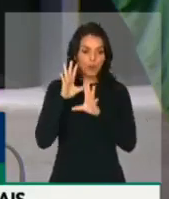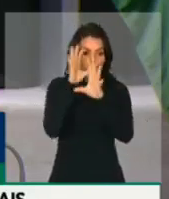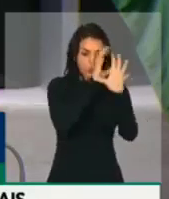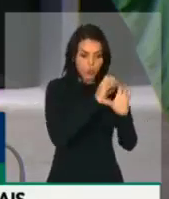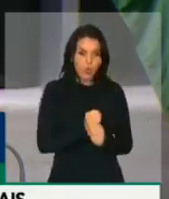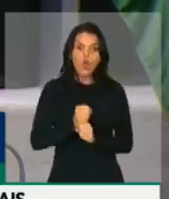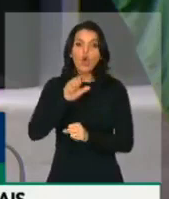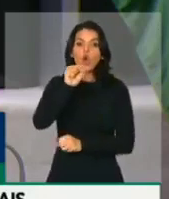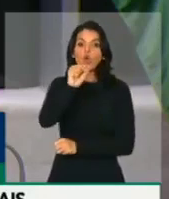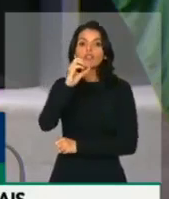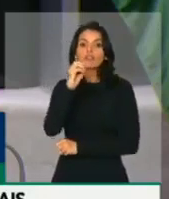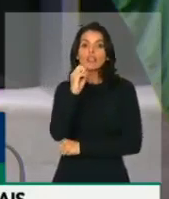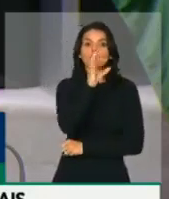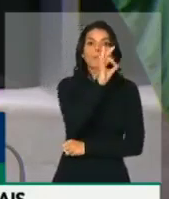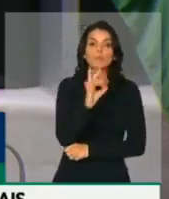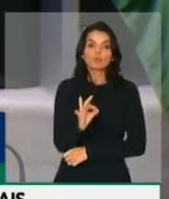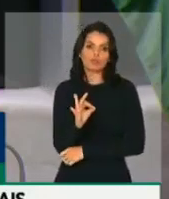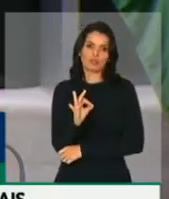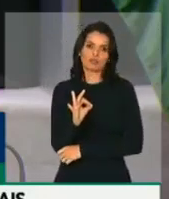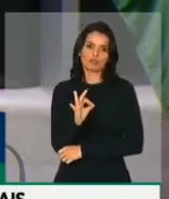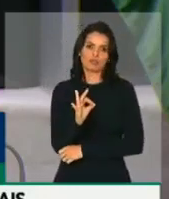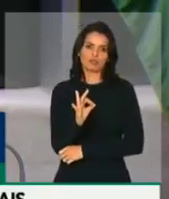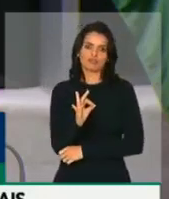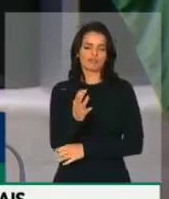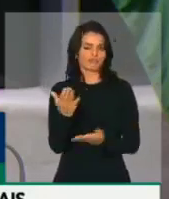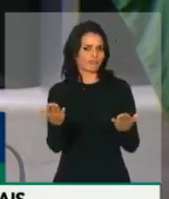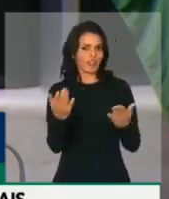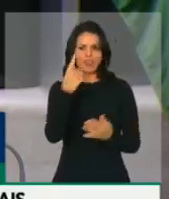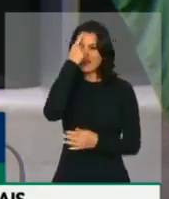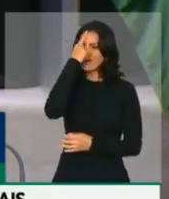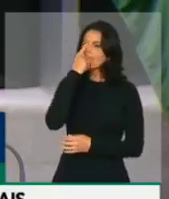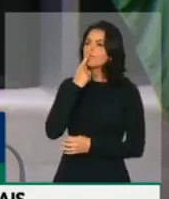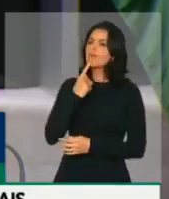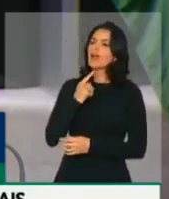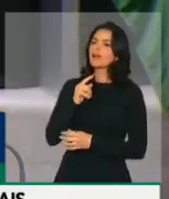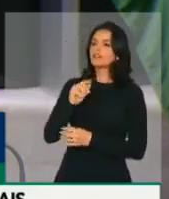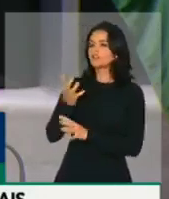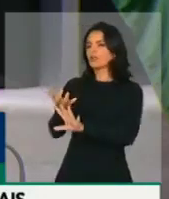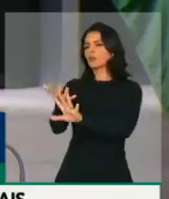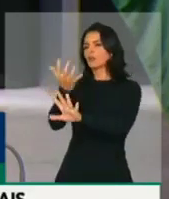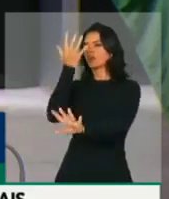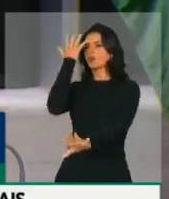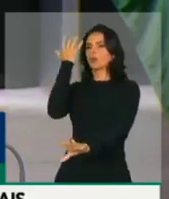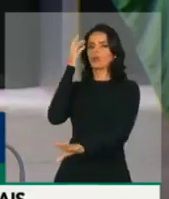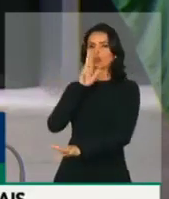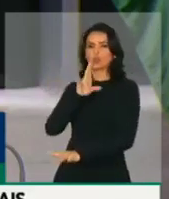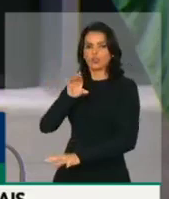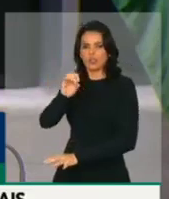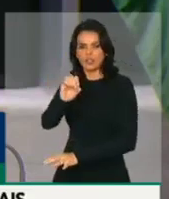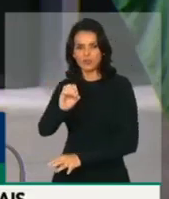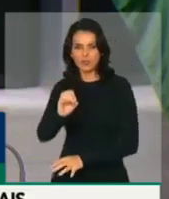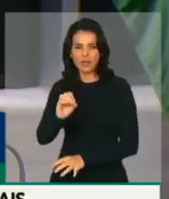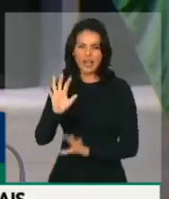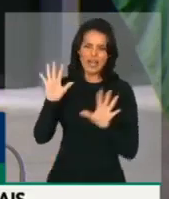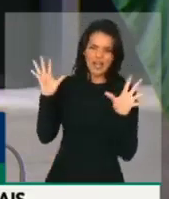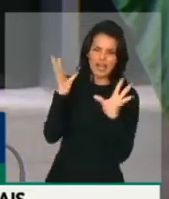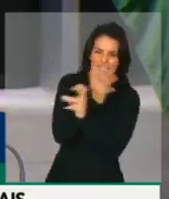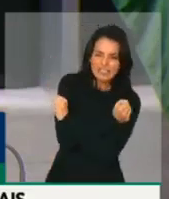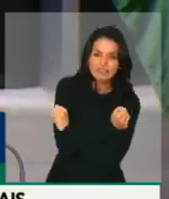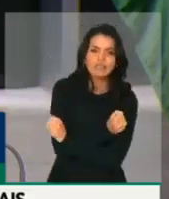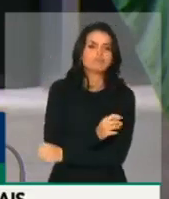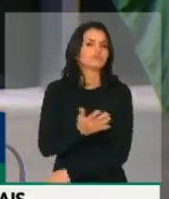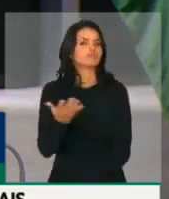Portanto, a imagem do Rio como um cartão postal vale para menos de 20% da população. É